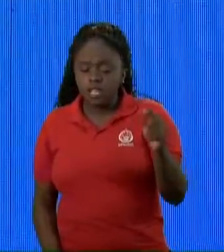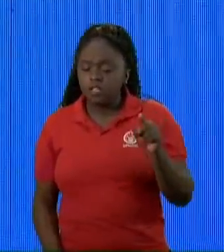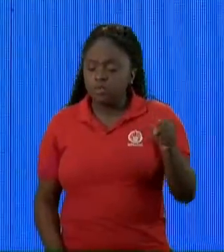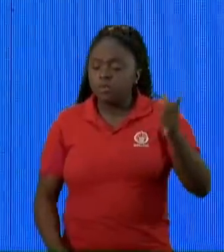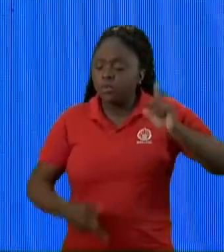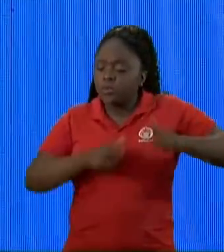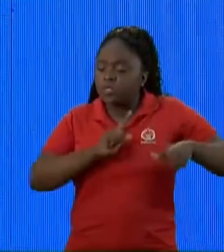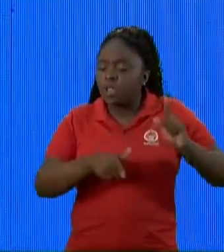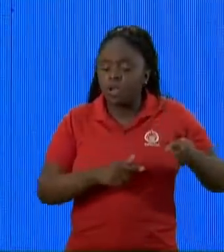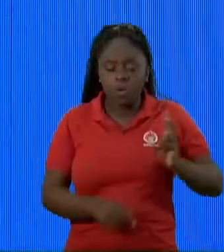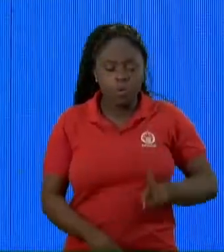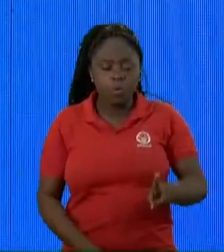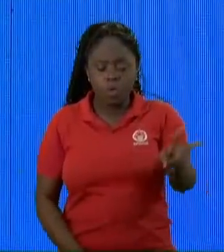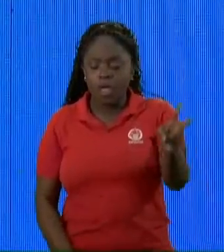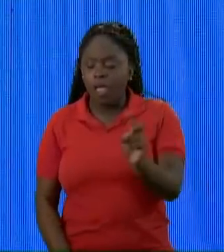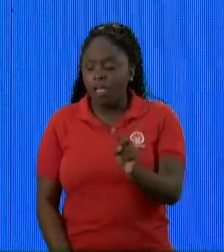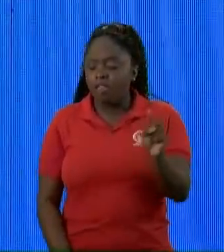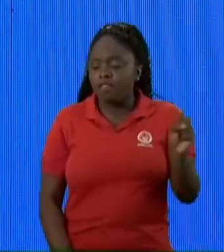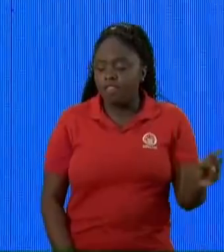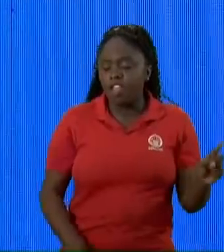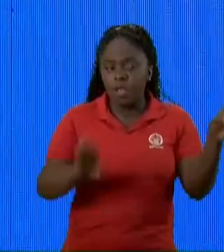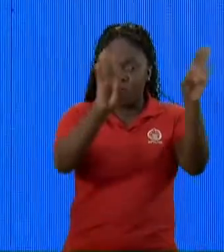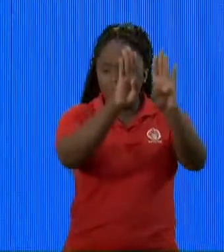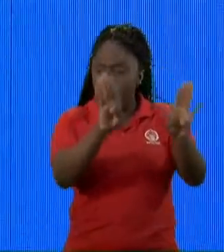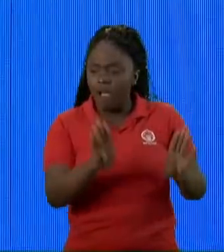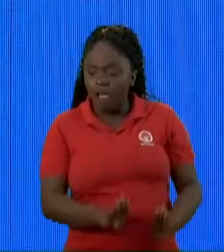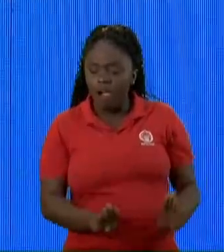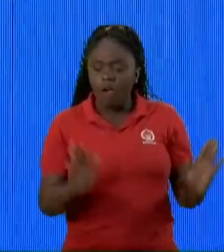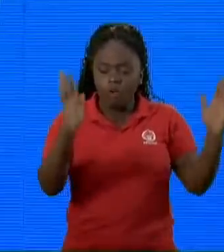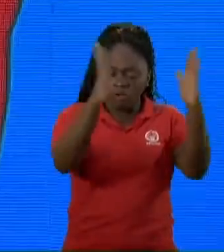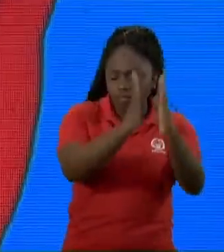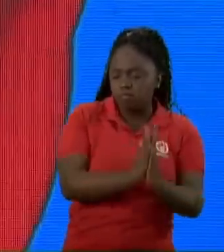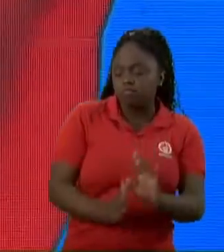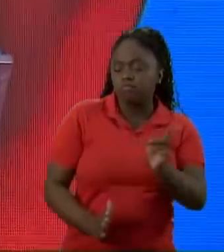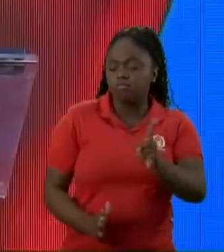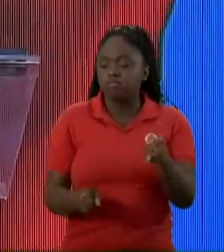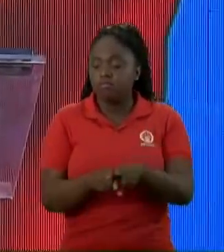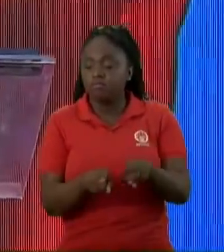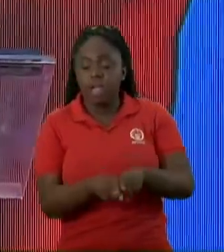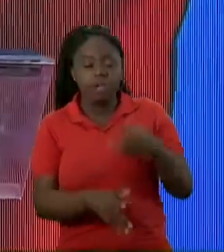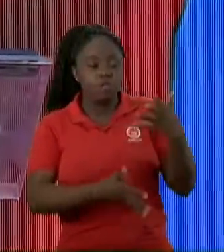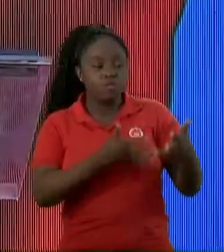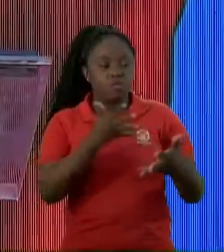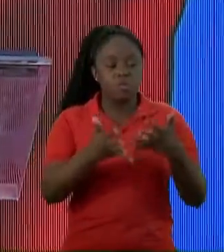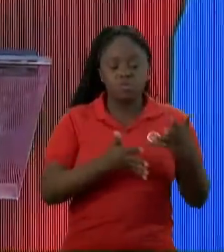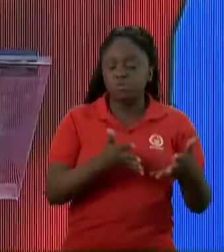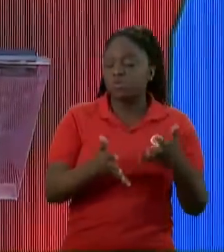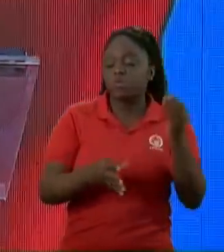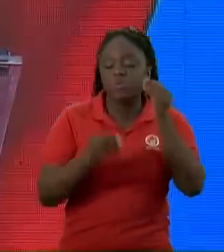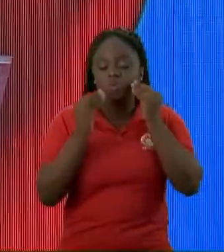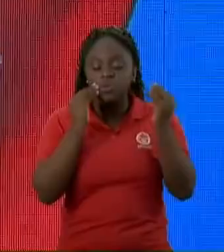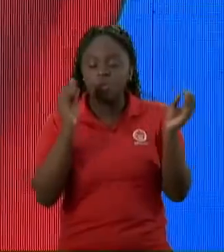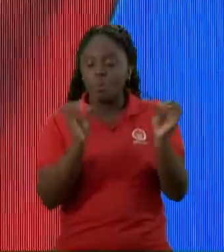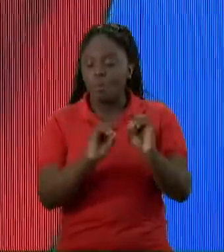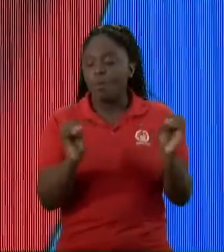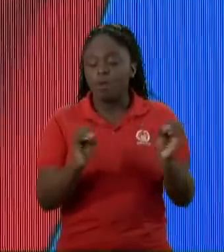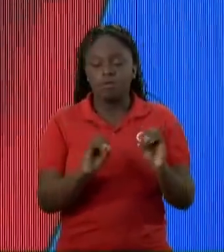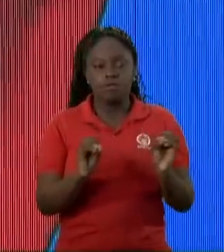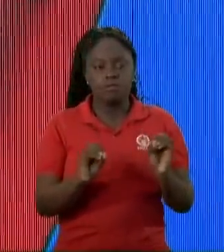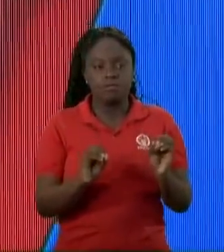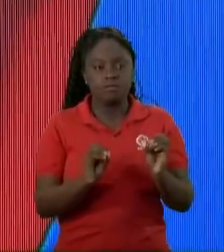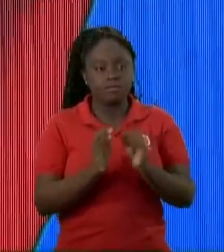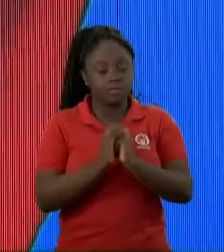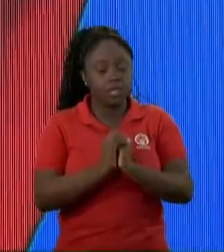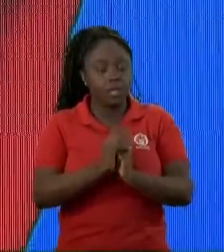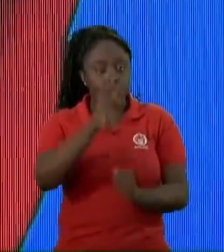cujos joelhos não se inclinaram diante de Baal E todos aqueles cujas bocas não o beijaram O Senhor